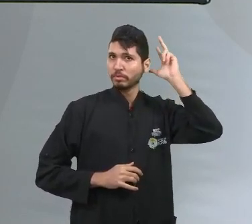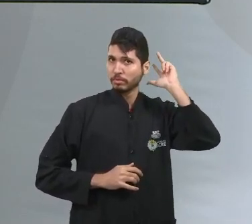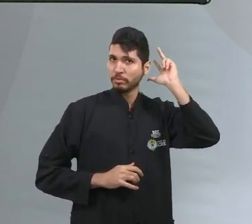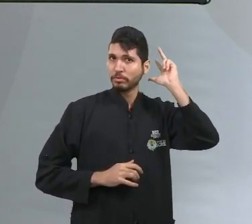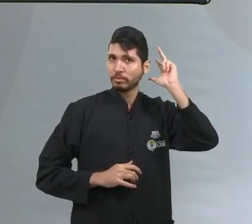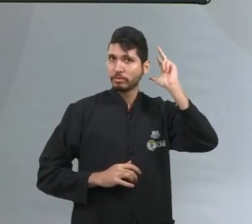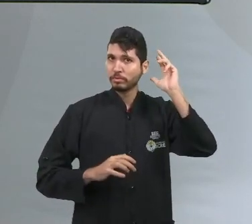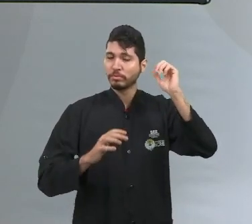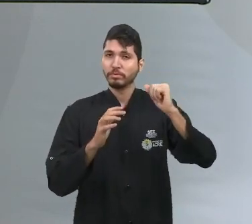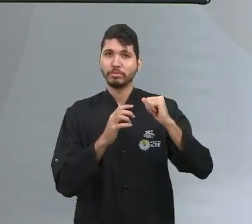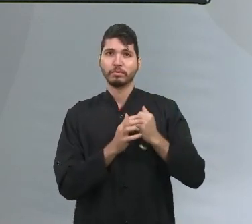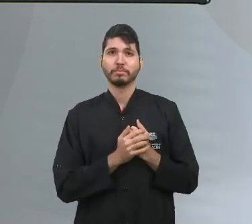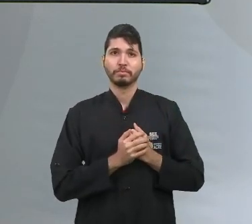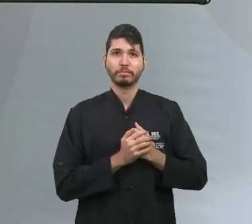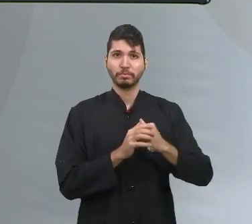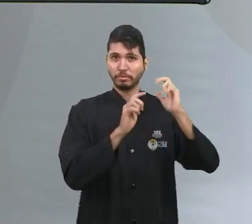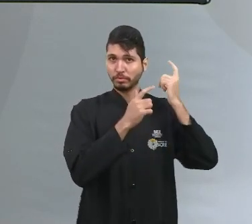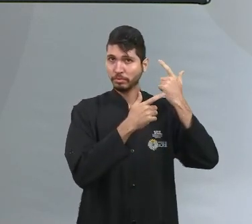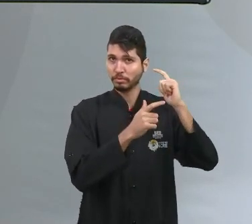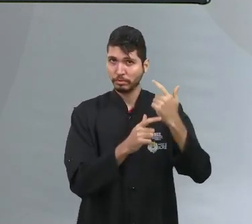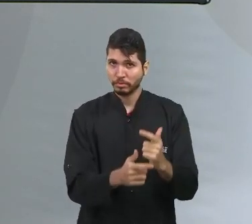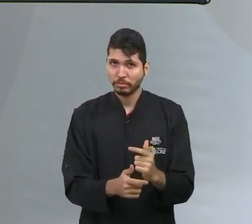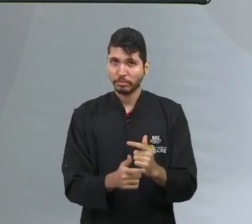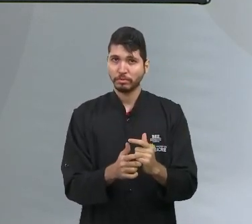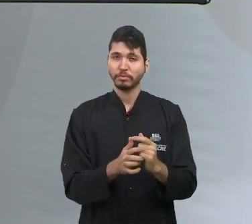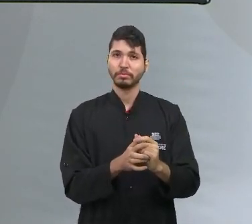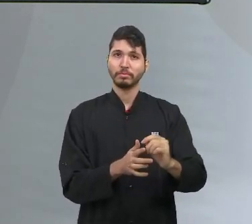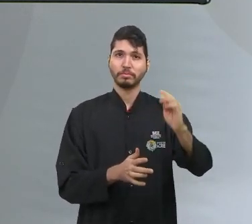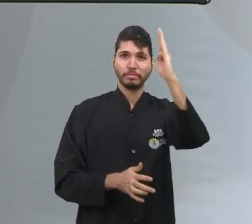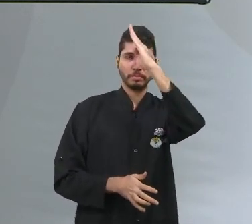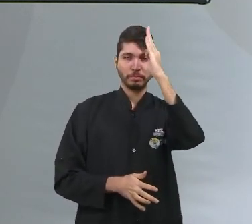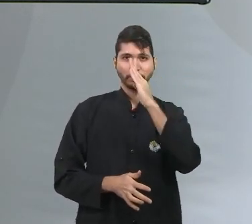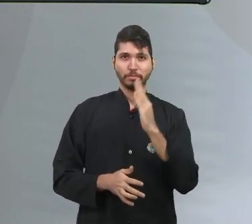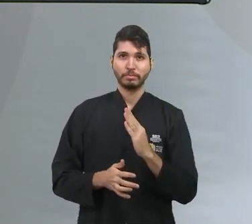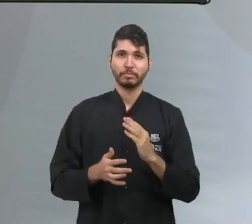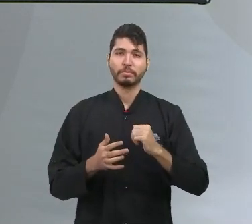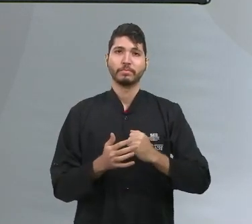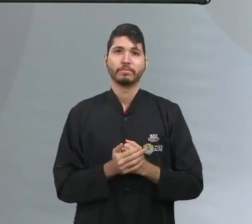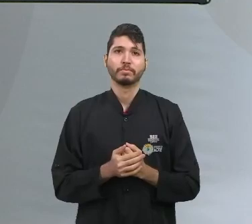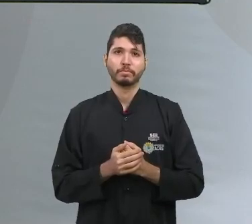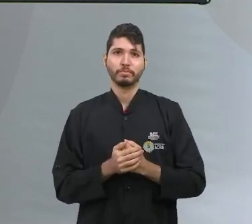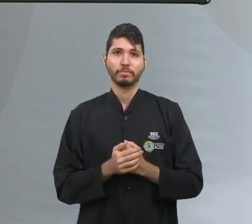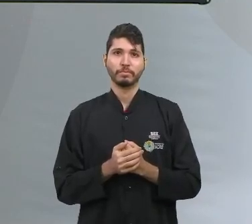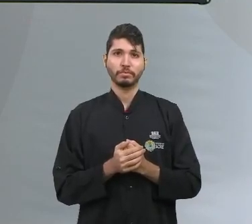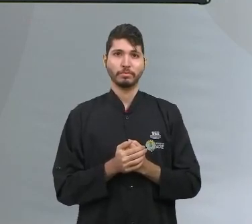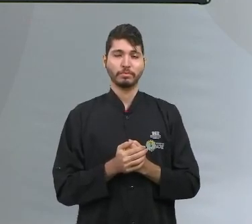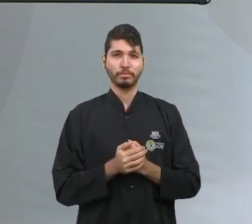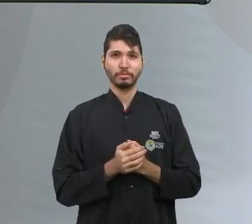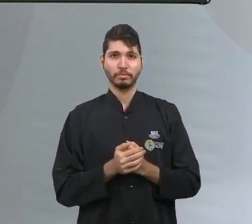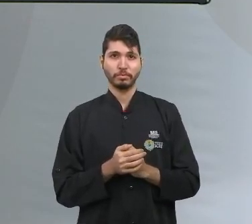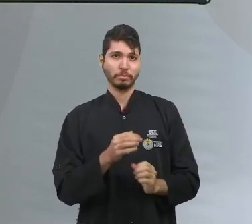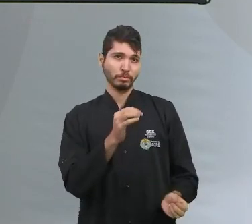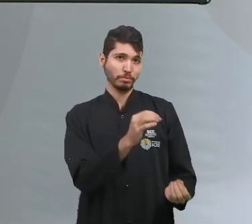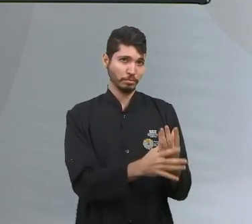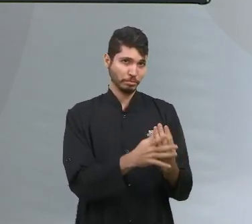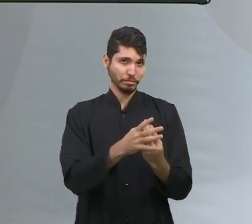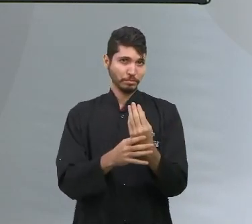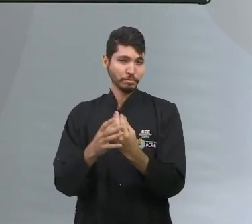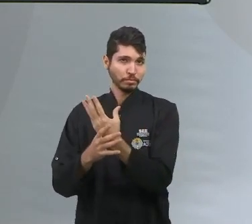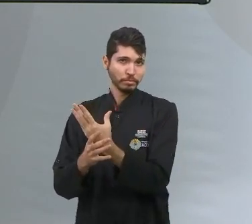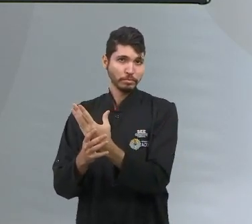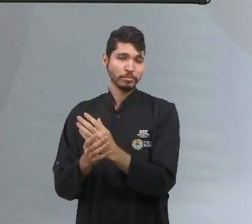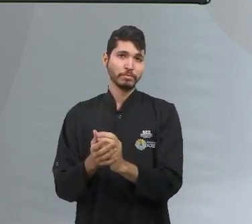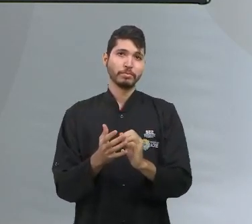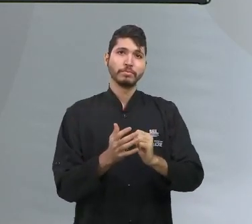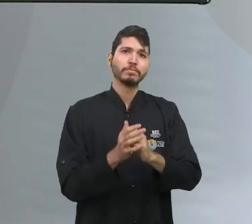brasileira. Dentre os escritos do Gilberto Freire, em suas obras, melhor colocando, é